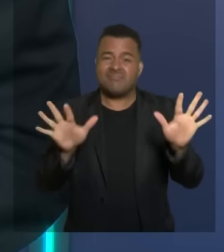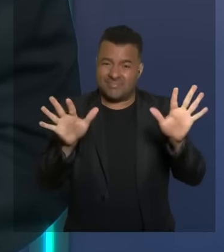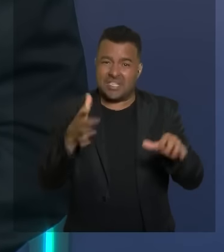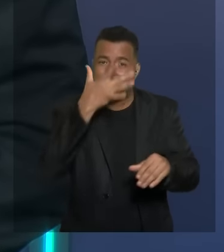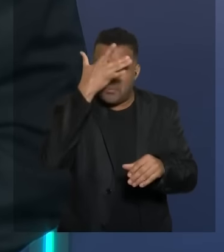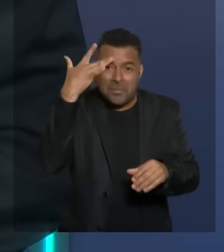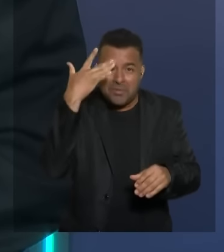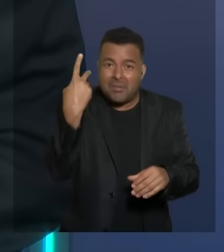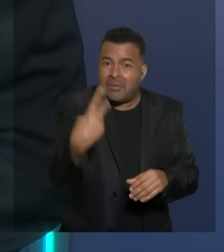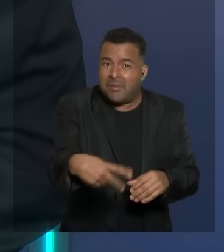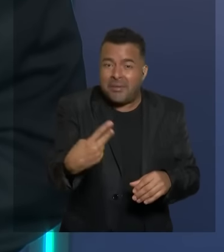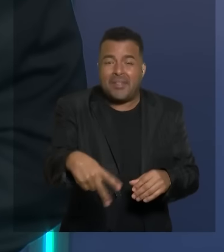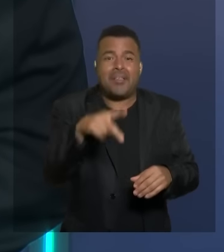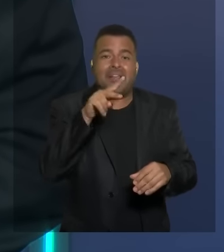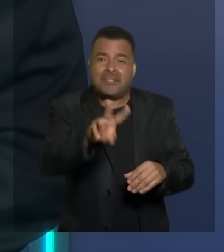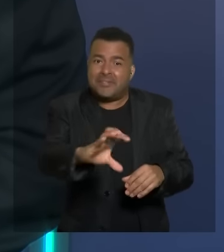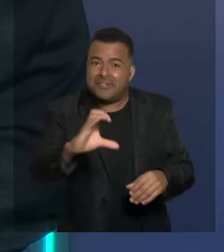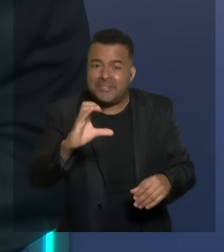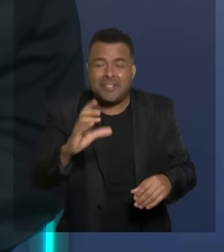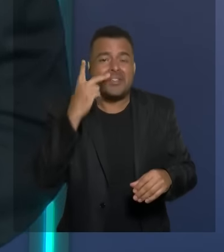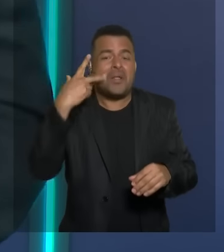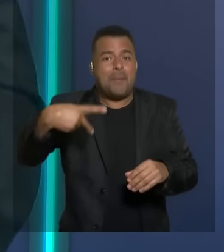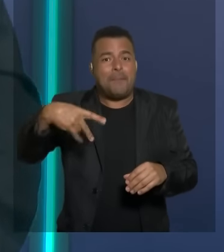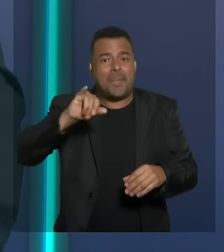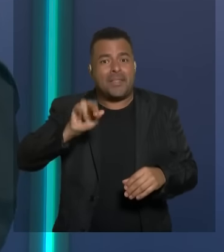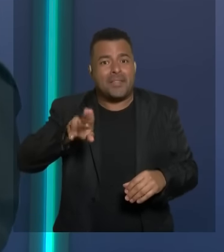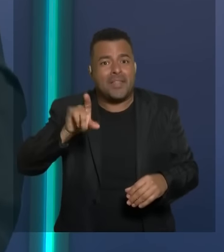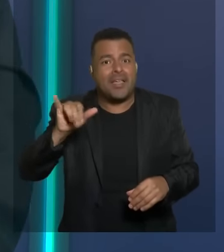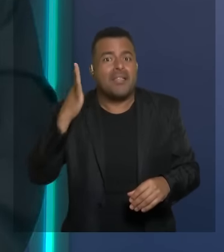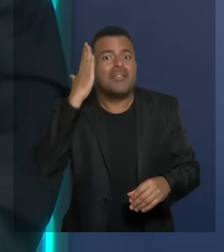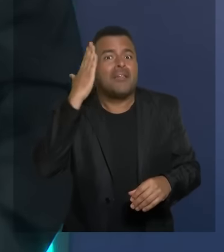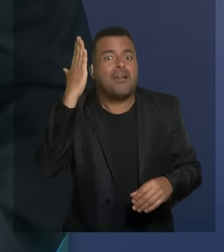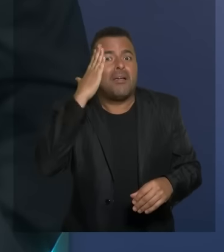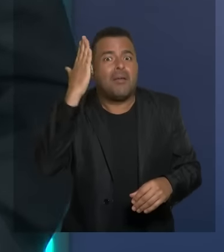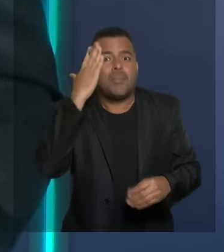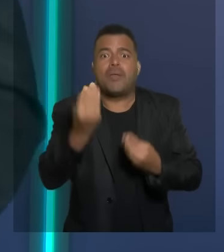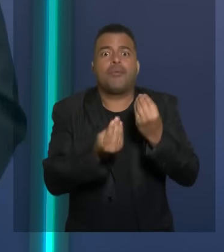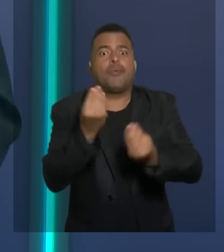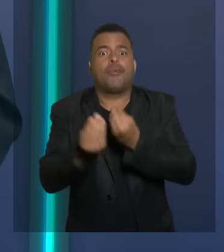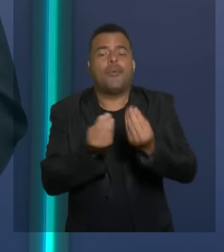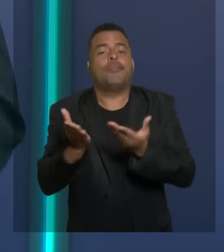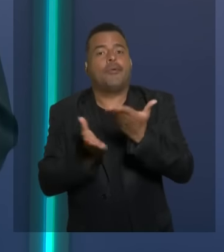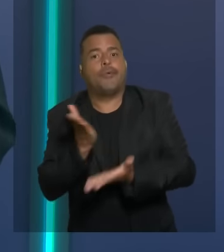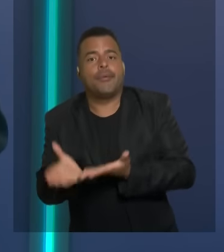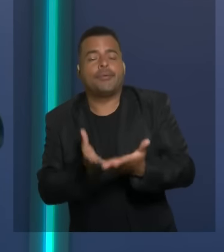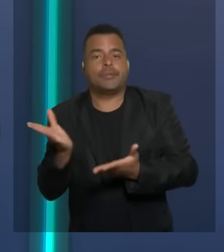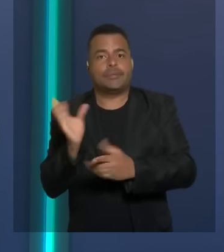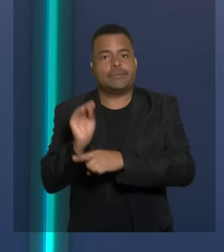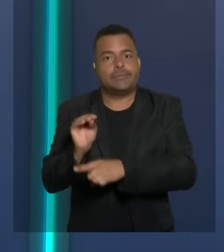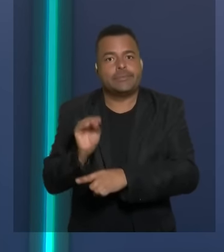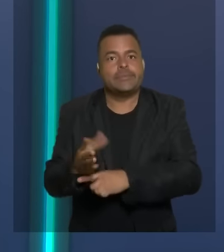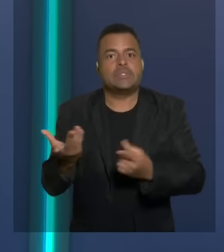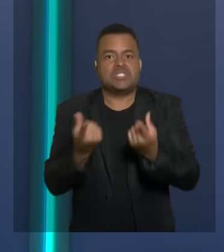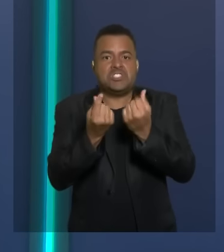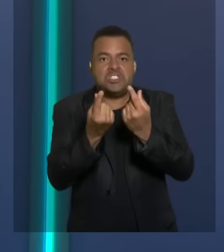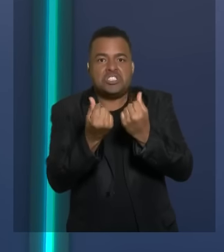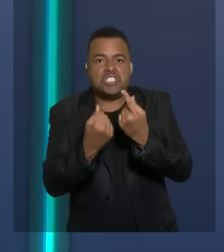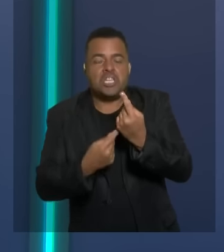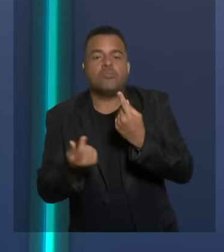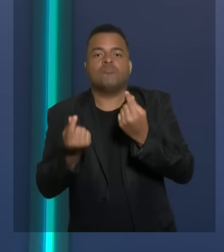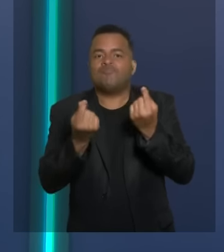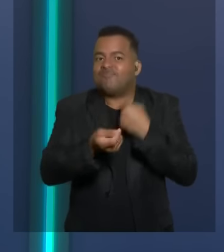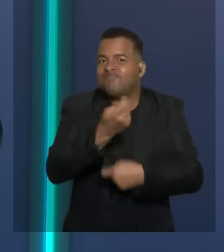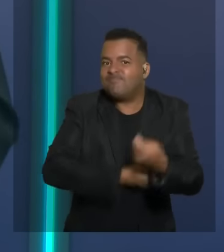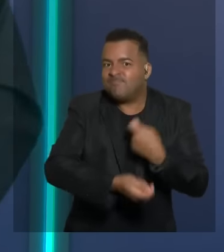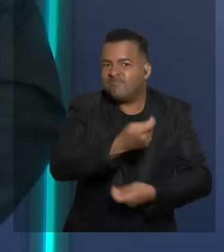munícipes da cidade de Pindai de como se trata como o senhor trata o recurso o dinheiro